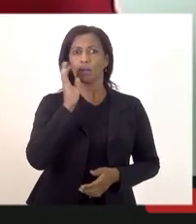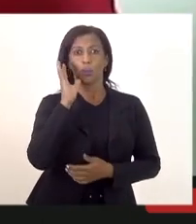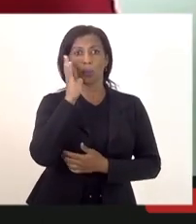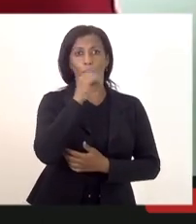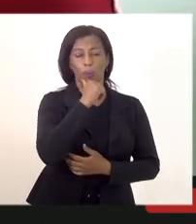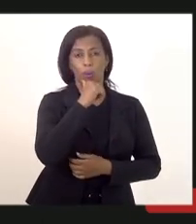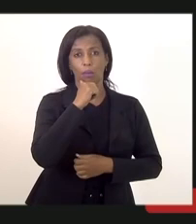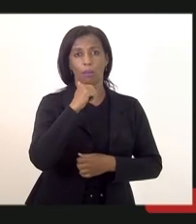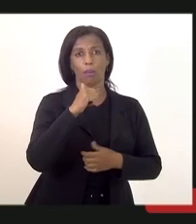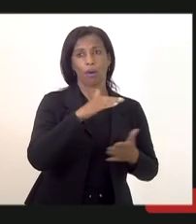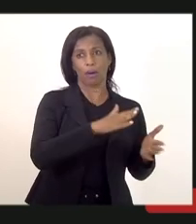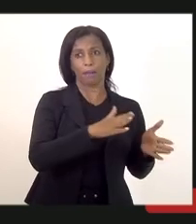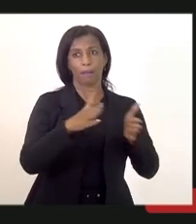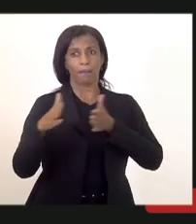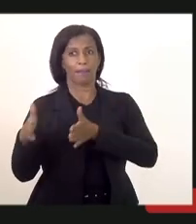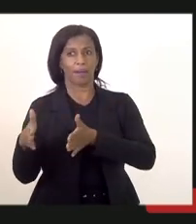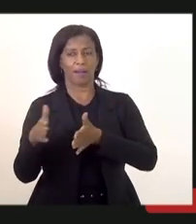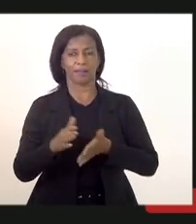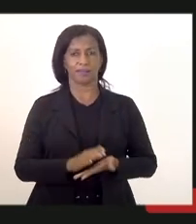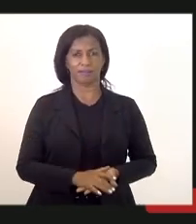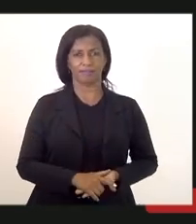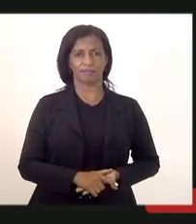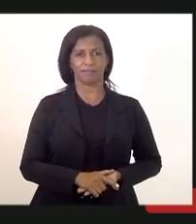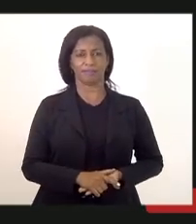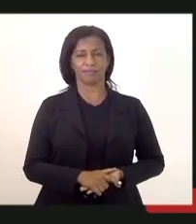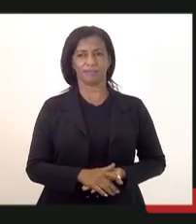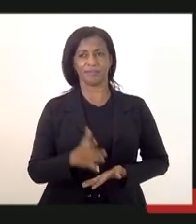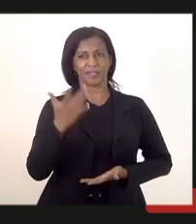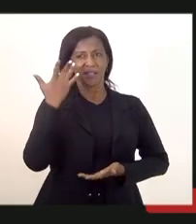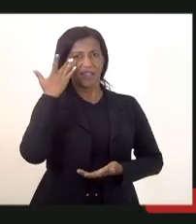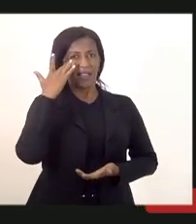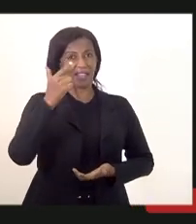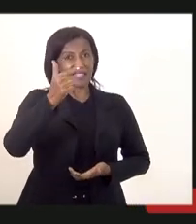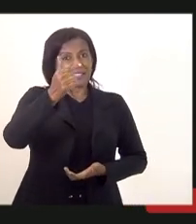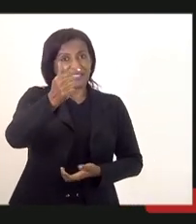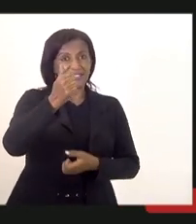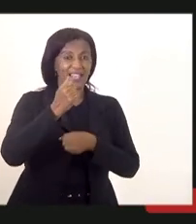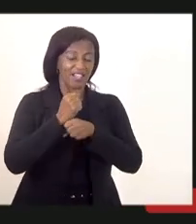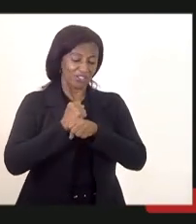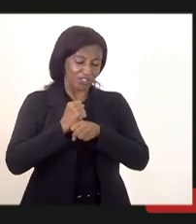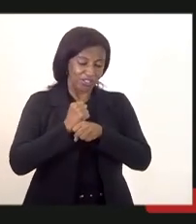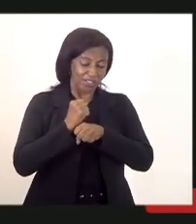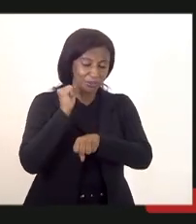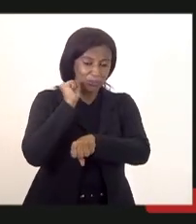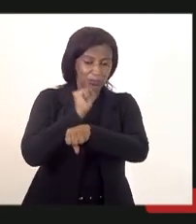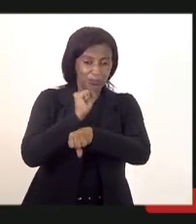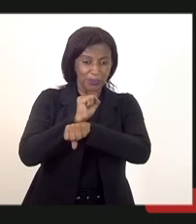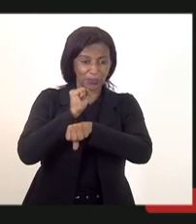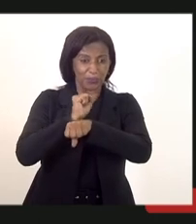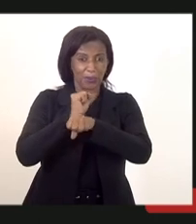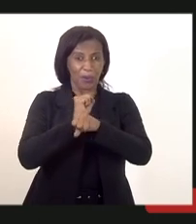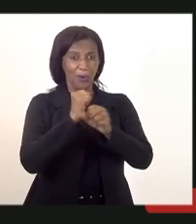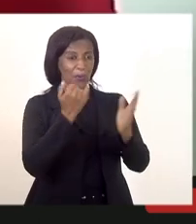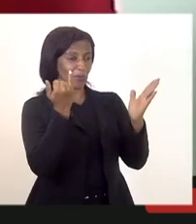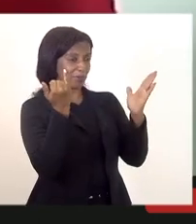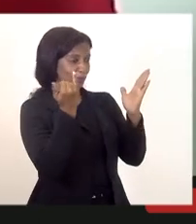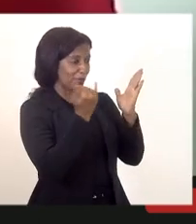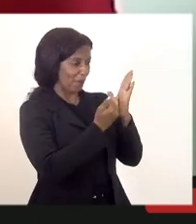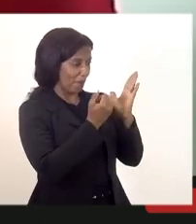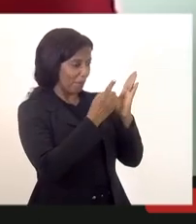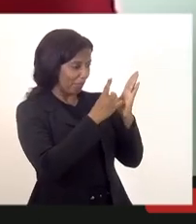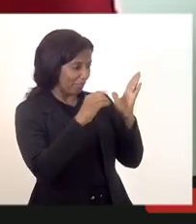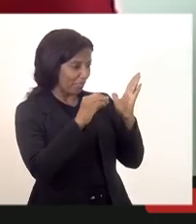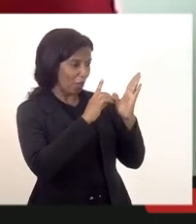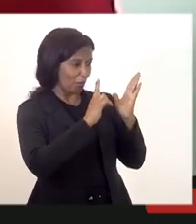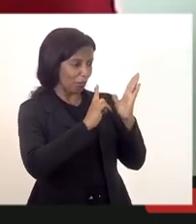eu também acredito acho que foram sete anos esperando acho que quanto a convocação sai mais rápido então eu quero